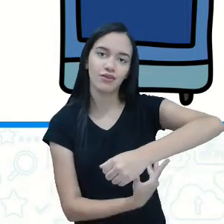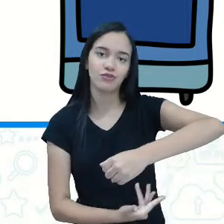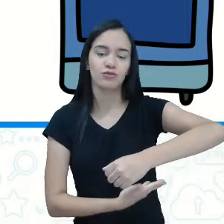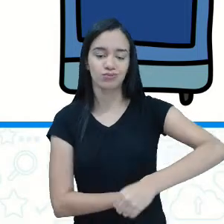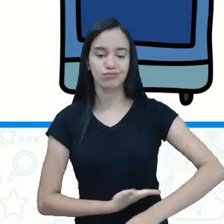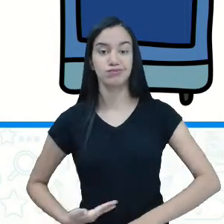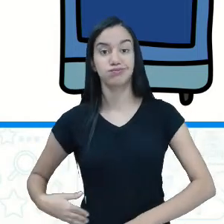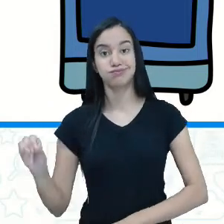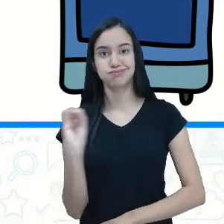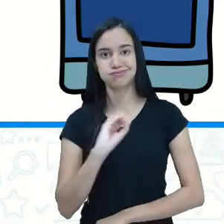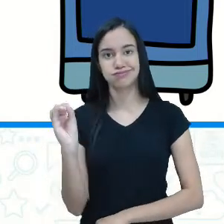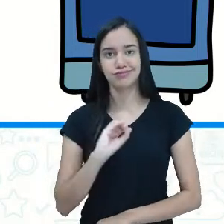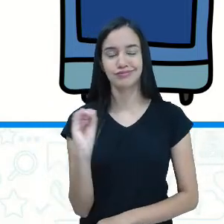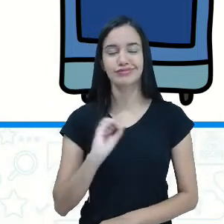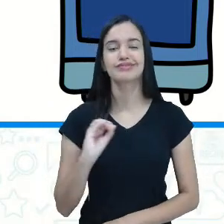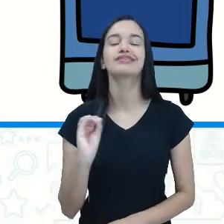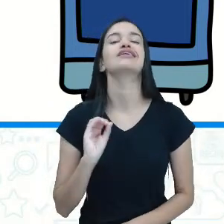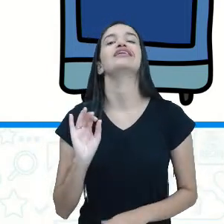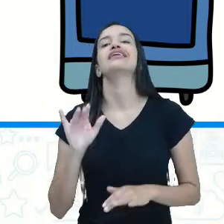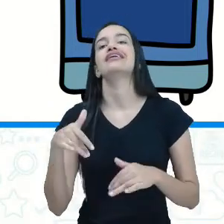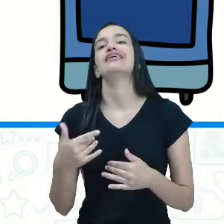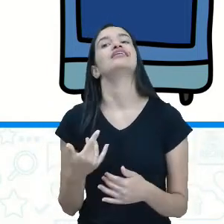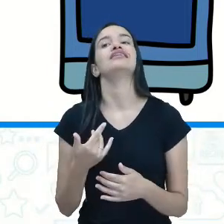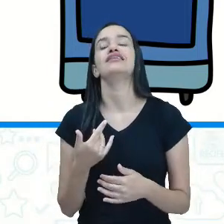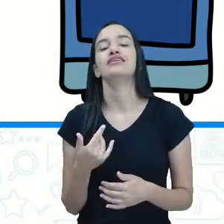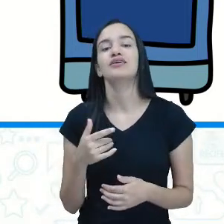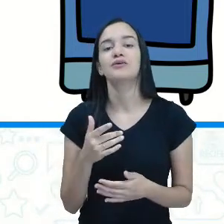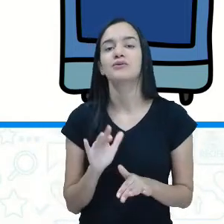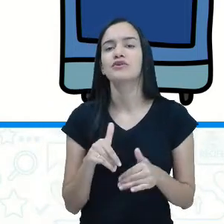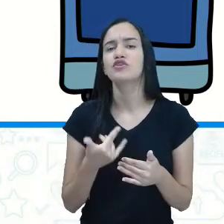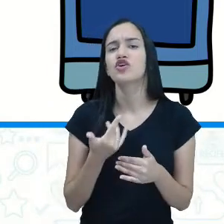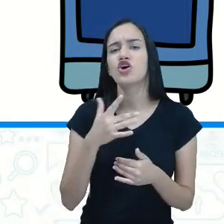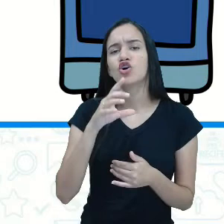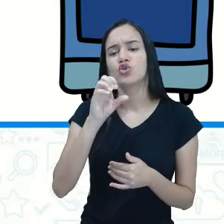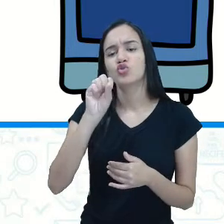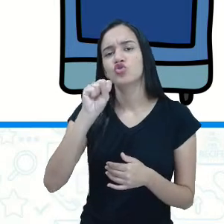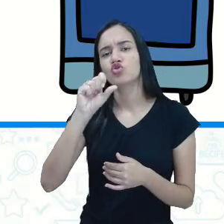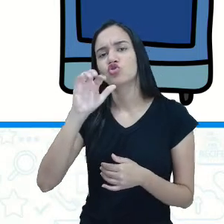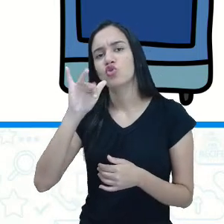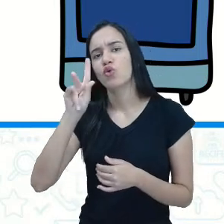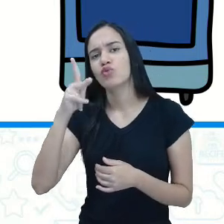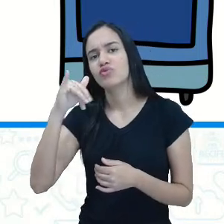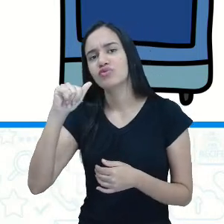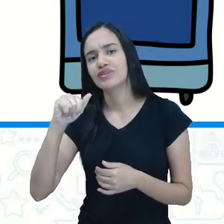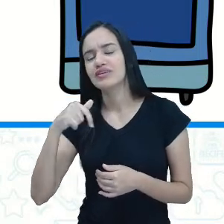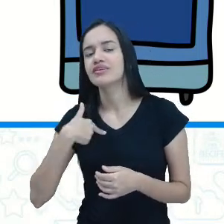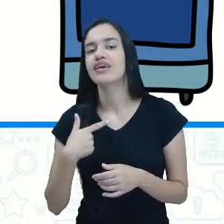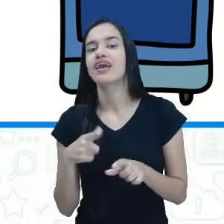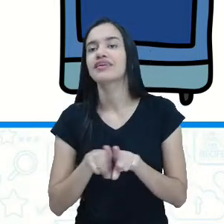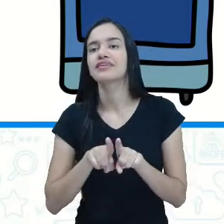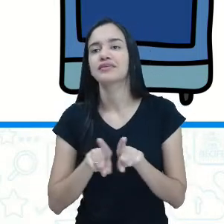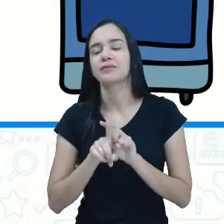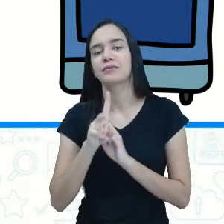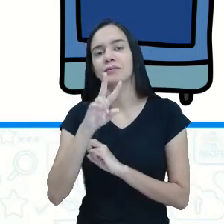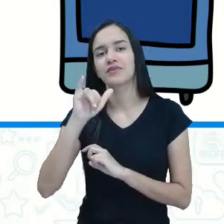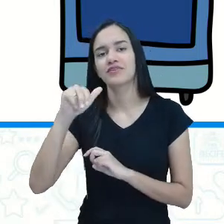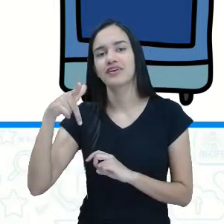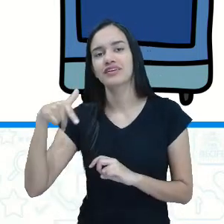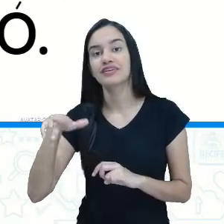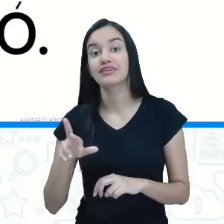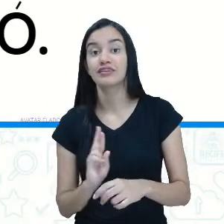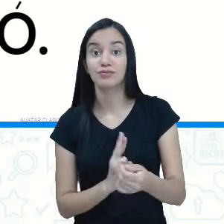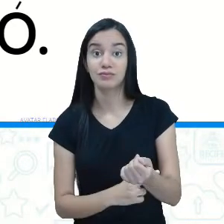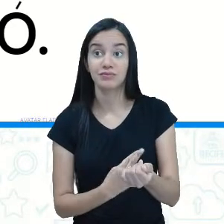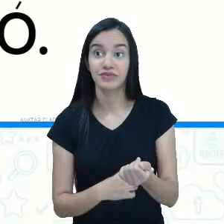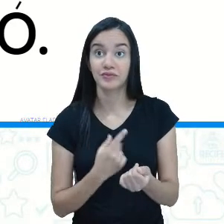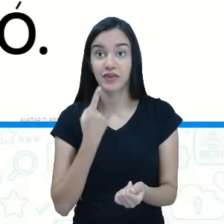Olha aí. Dia, Sofia e vazia estão rimando, não é isso, professora Josi? Isso mesmo. Vamos ver outra?